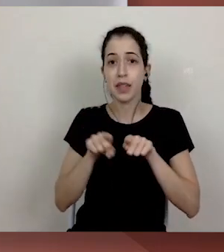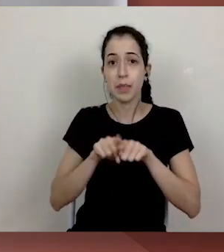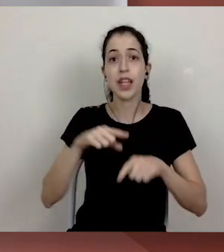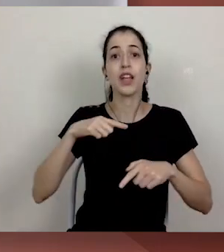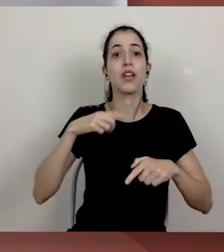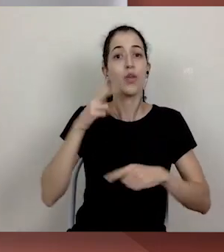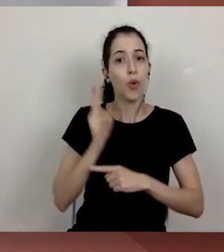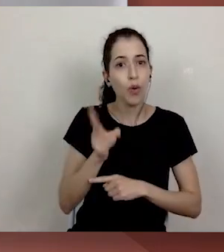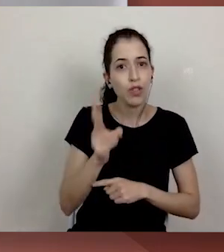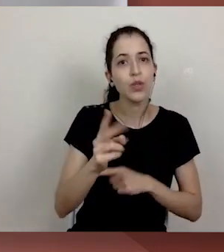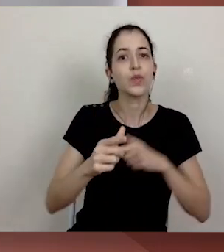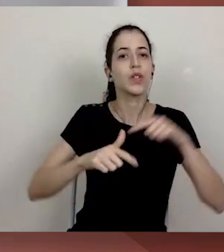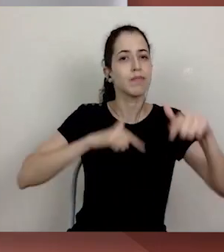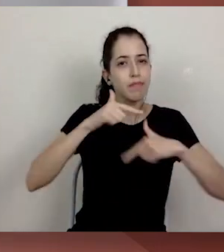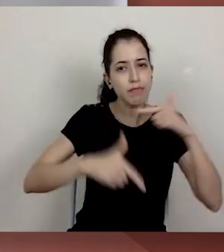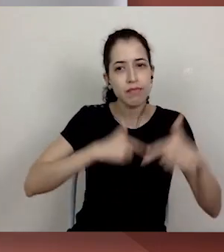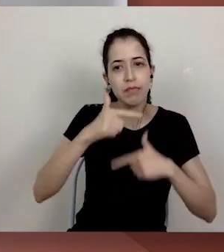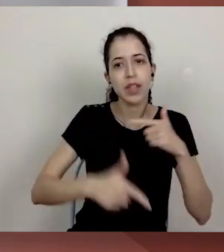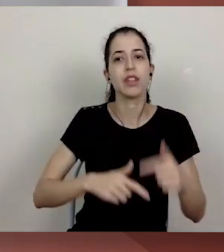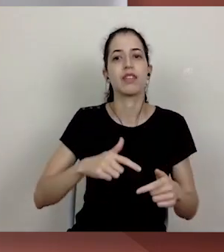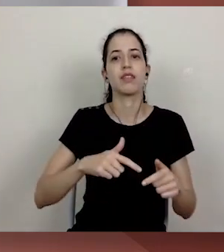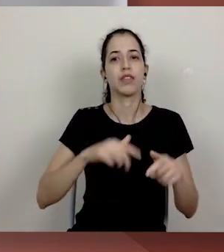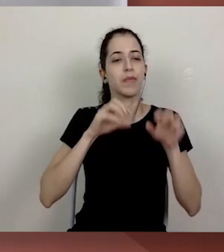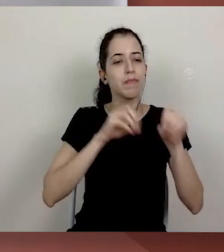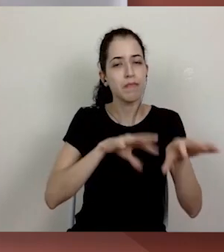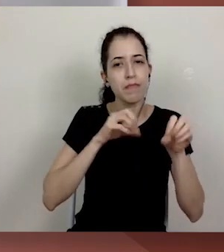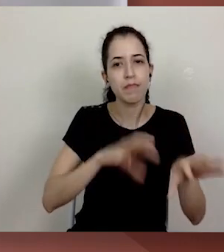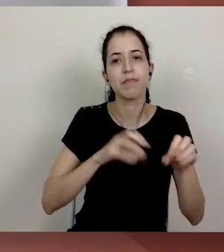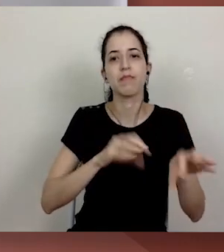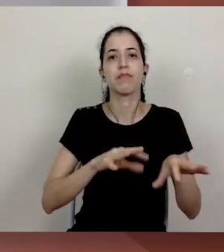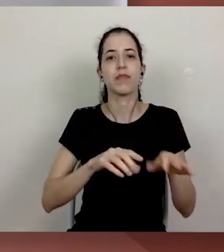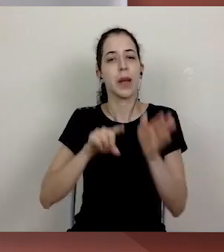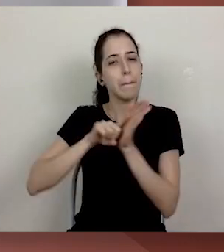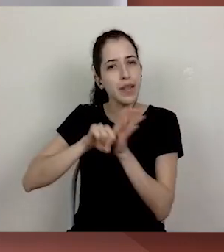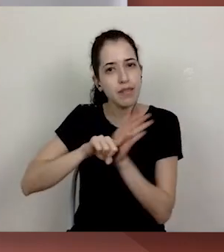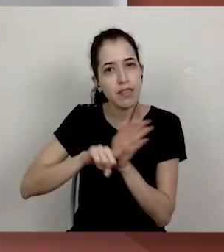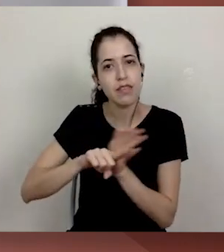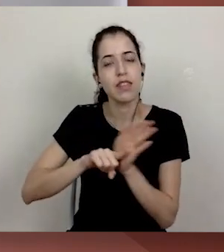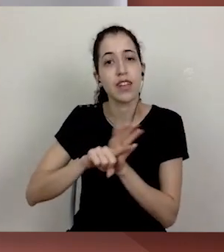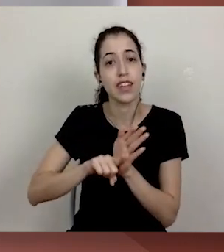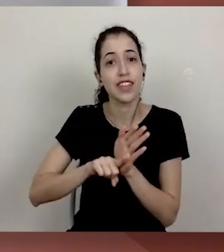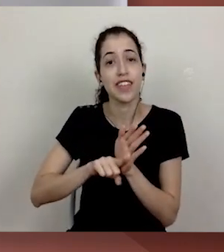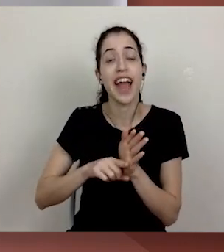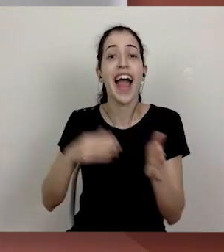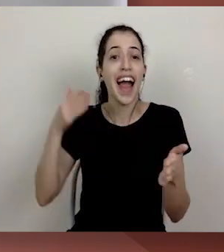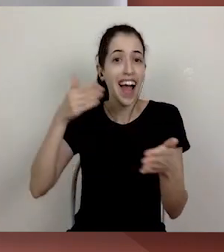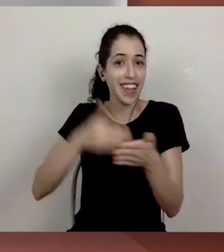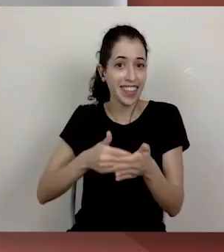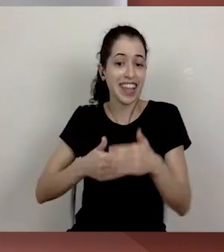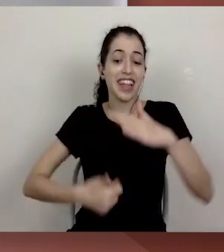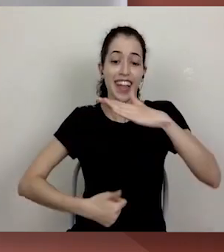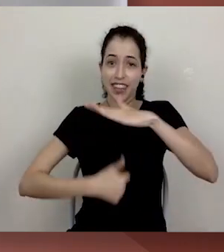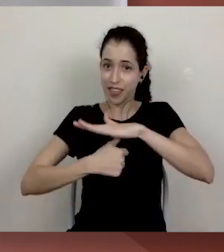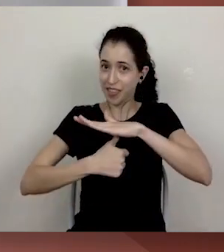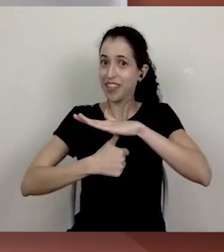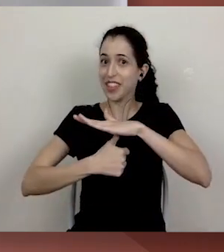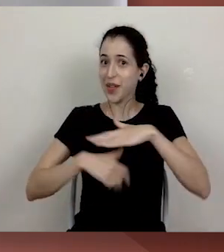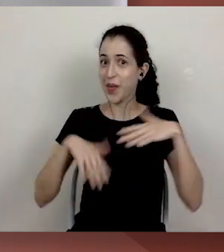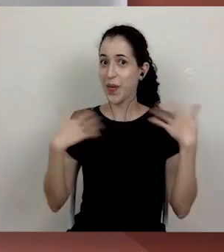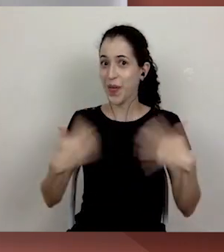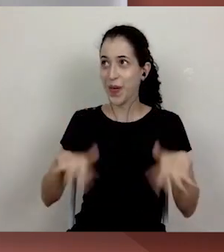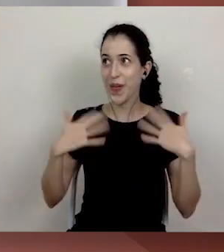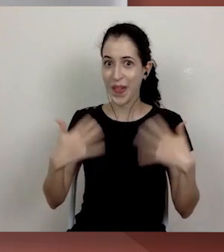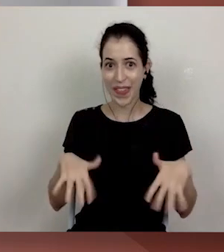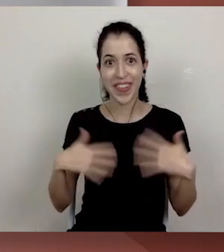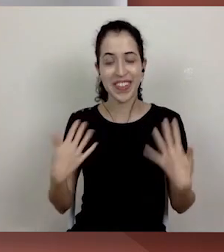orientando, Estando em cargos administrativos, algumas até são reitoras, de forma até surpresa,